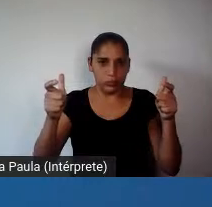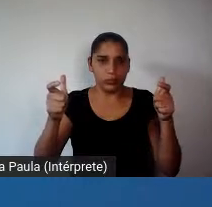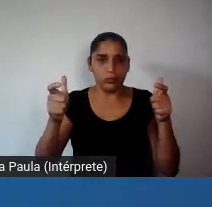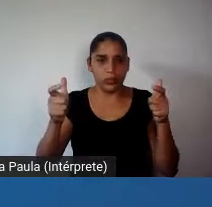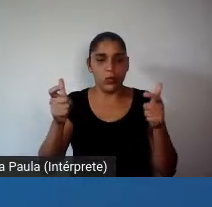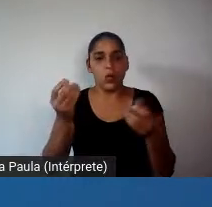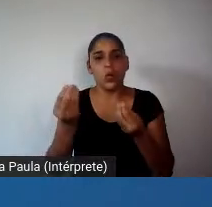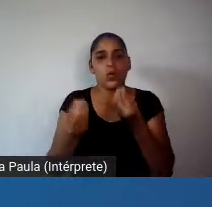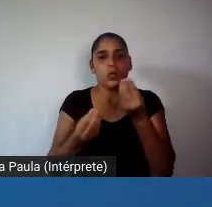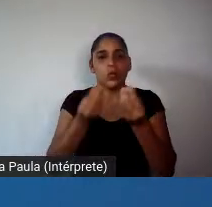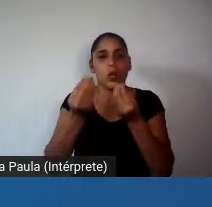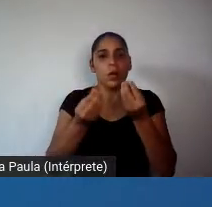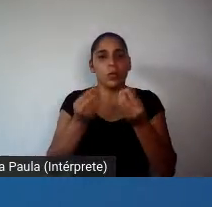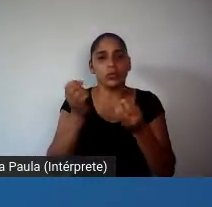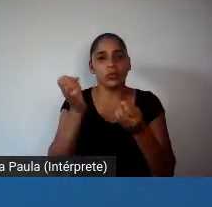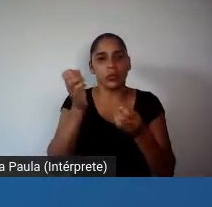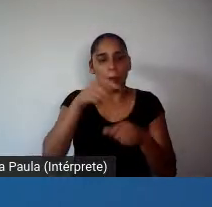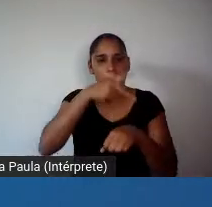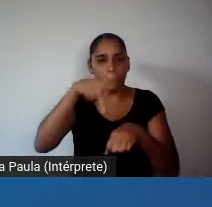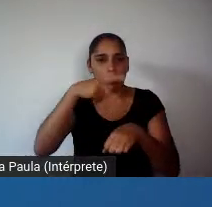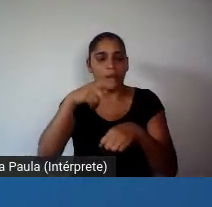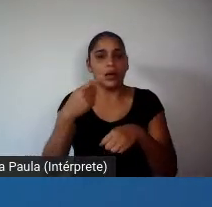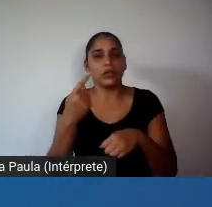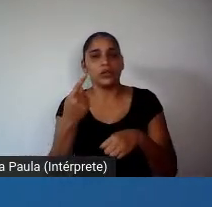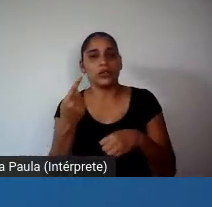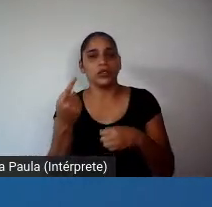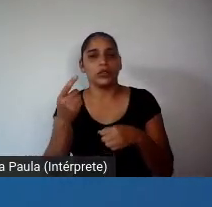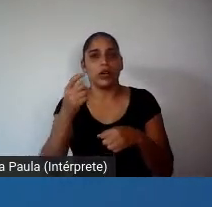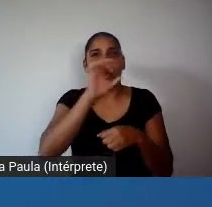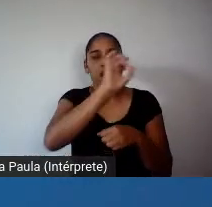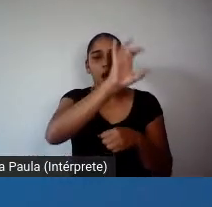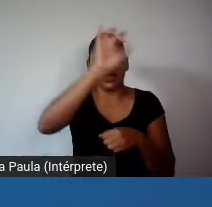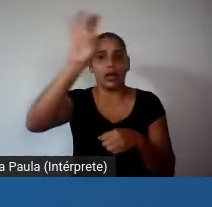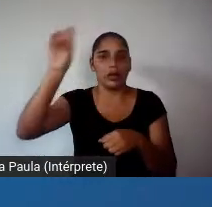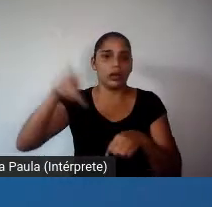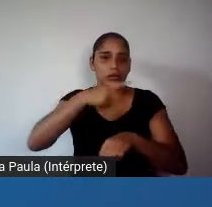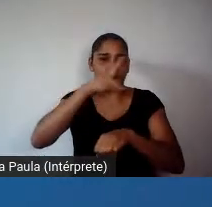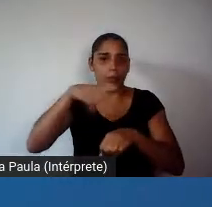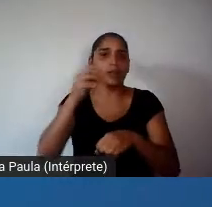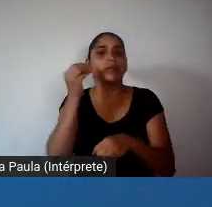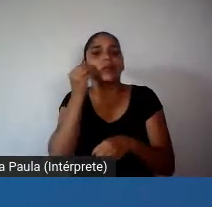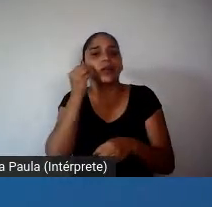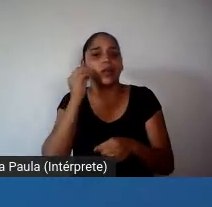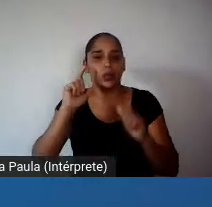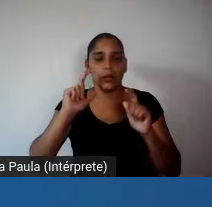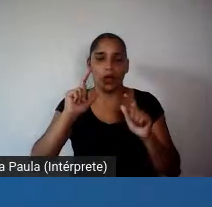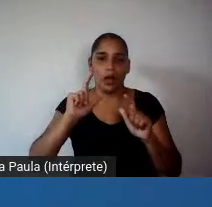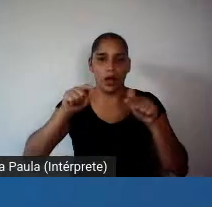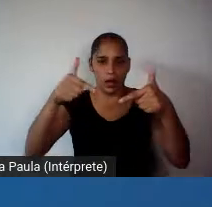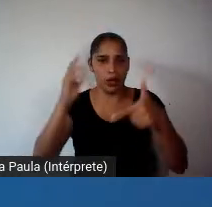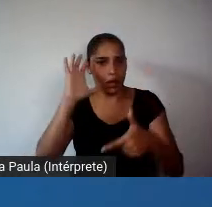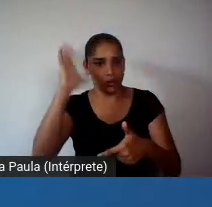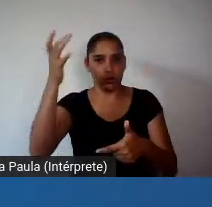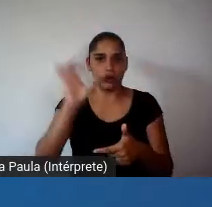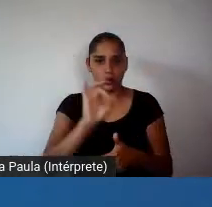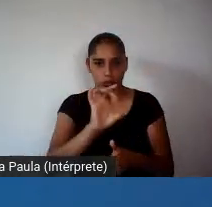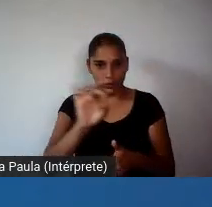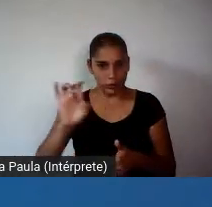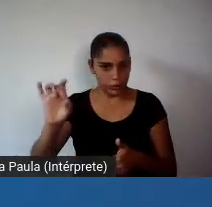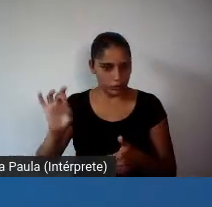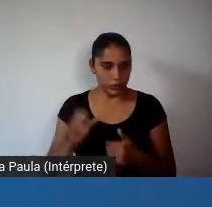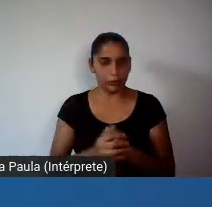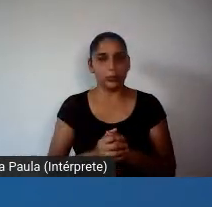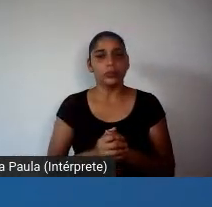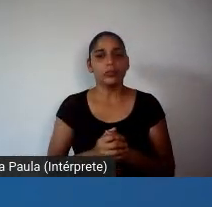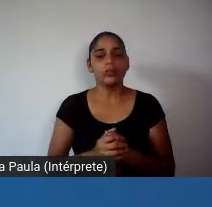nacionalismo, né, que nós vivemos em cada país, é, tentando resolver. E dentro dos países, claro, a capacidade de gestão,